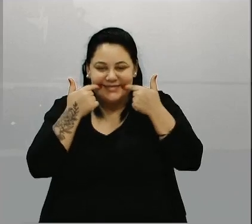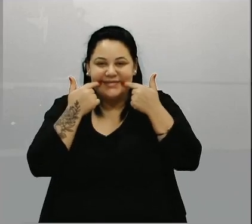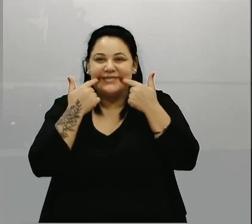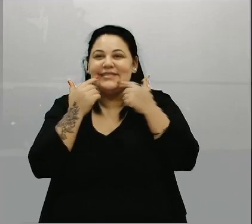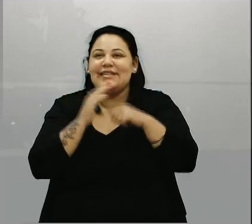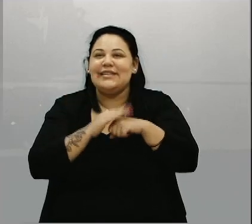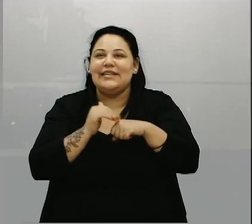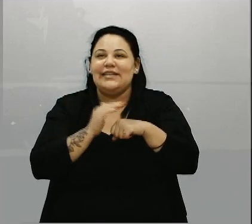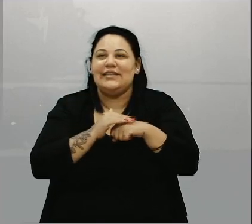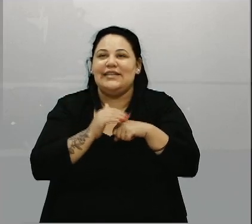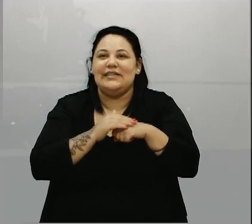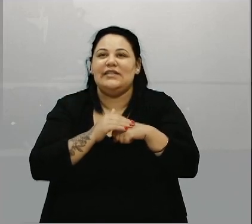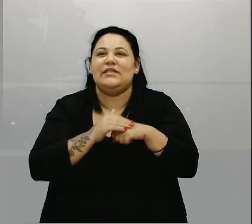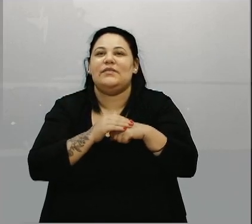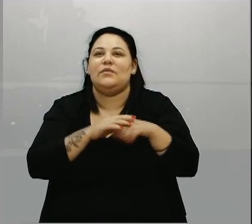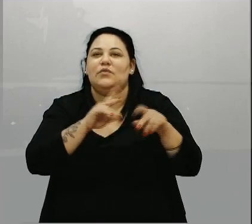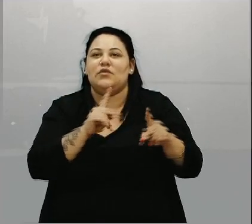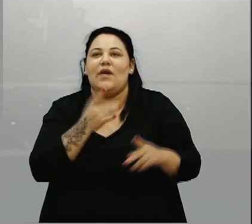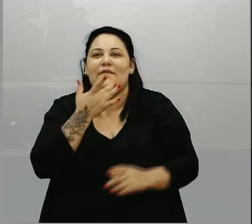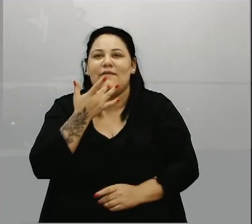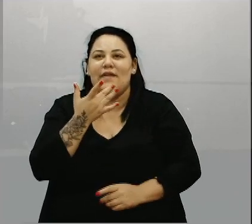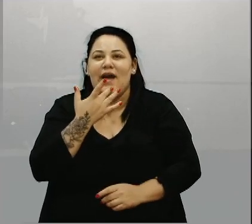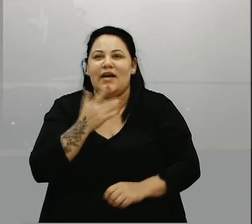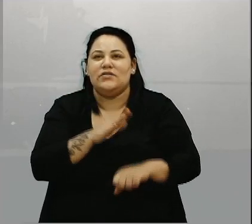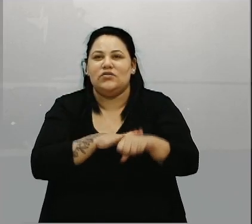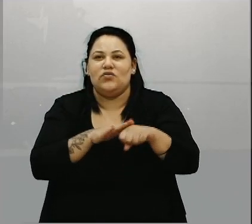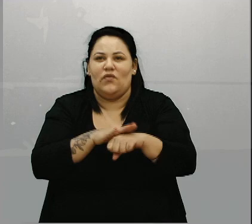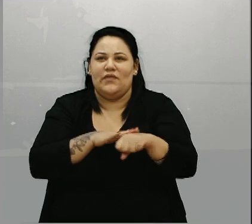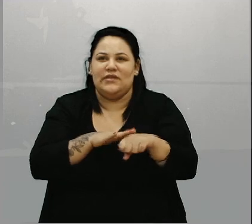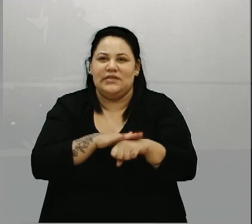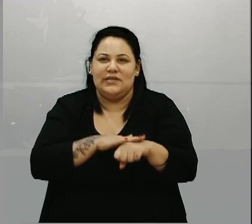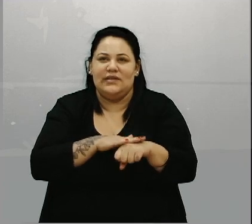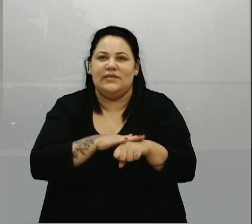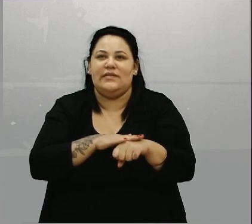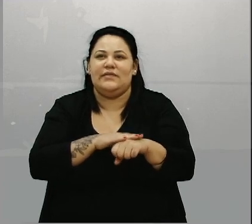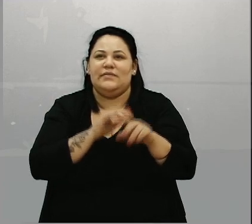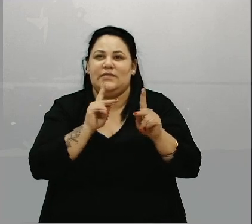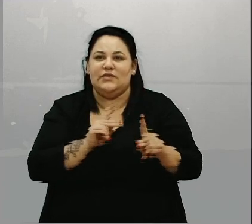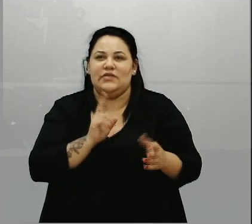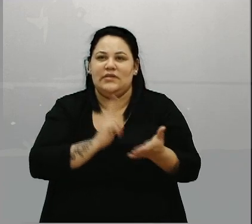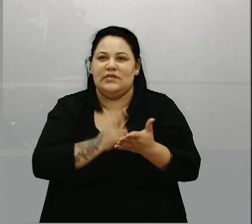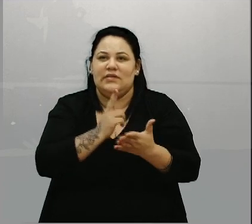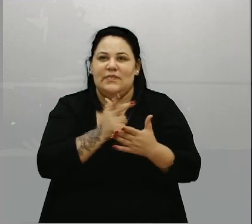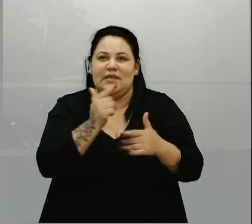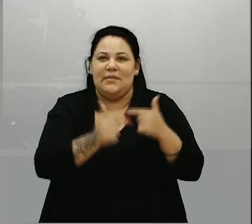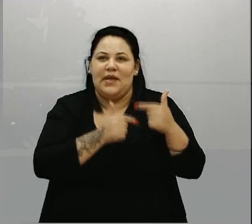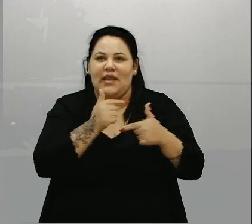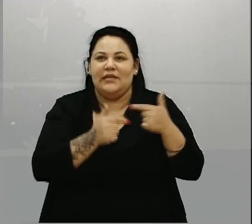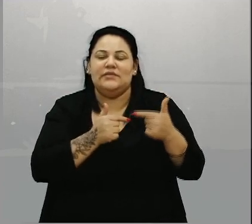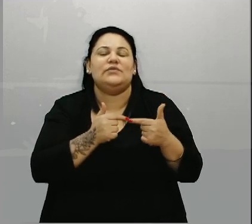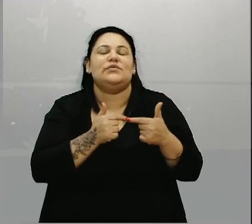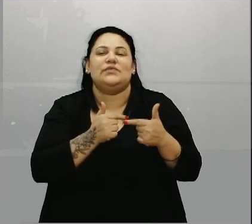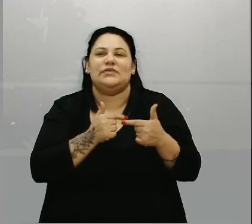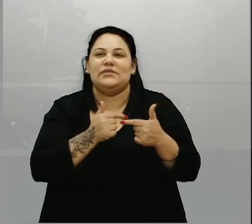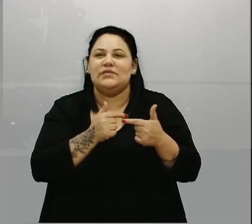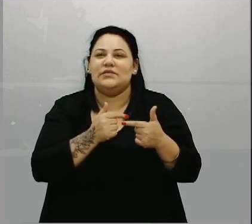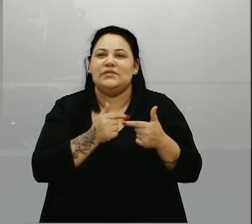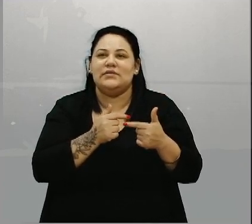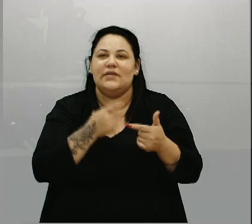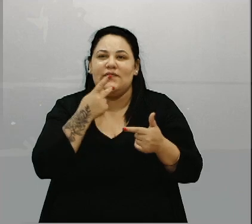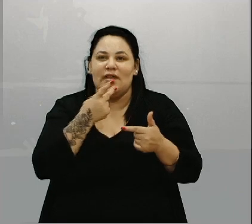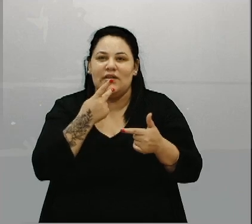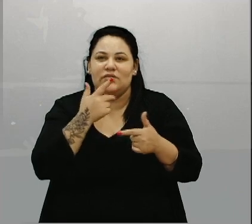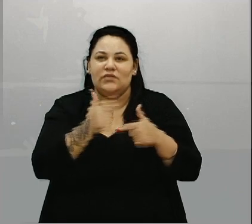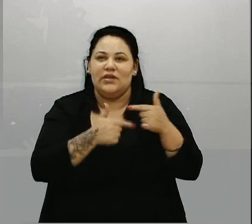bem fácil de conversar, uma pessoa querida, uma pessoa que está sempre trabalhando e falando os trabalhos que estão sendo